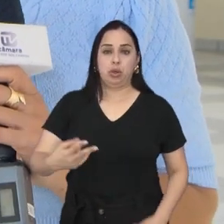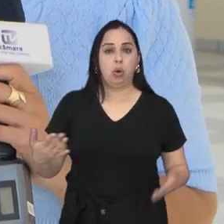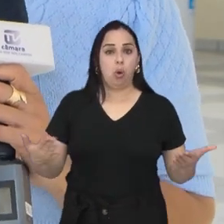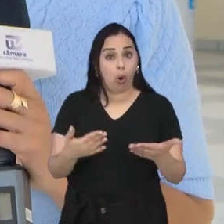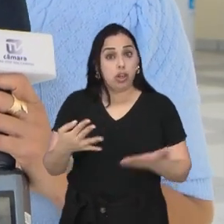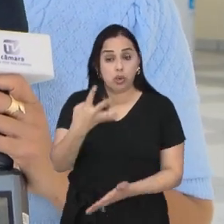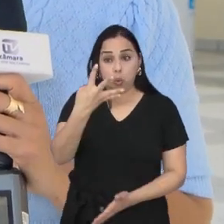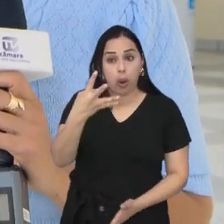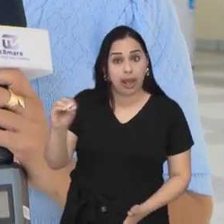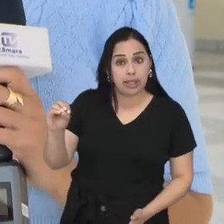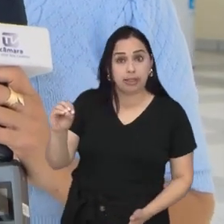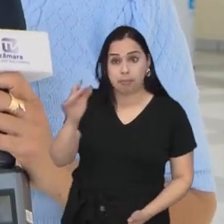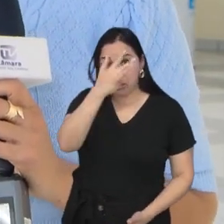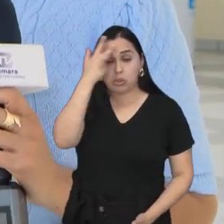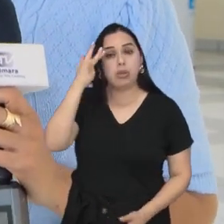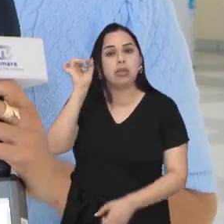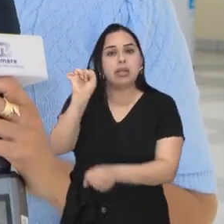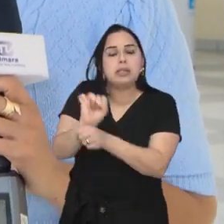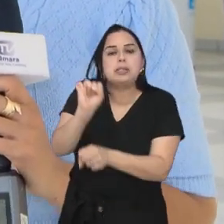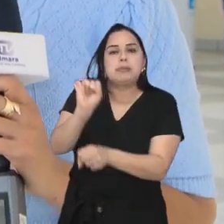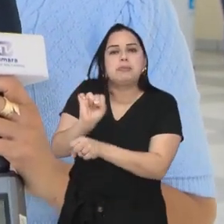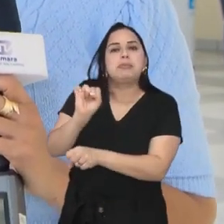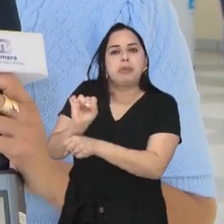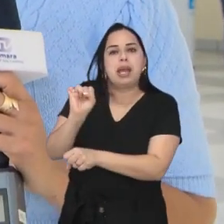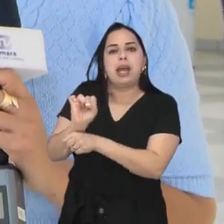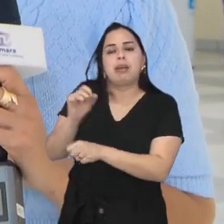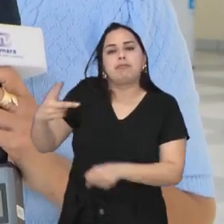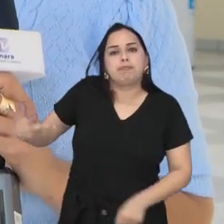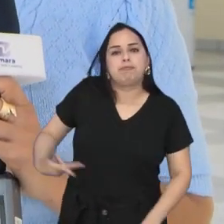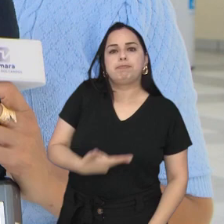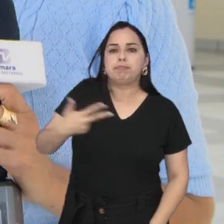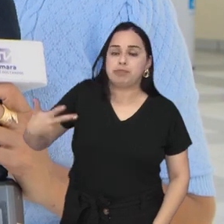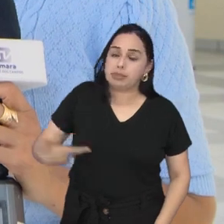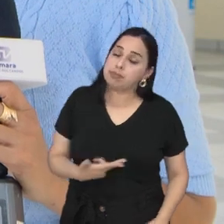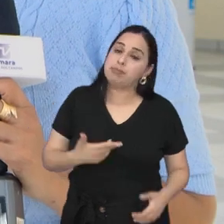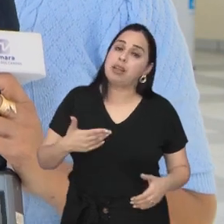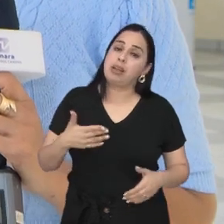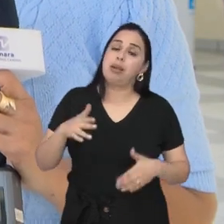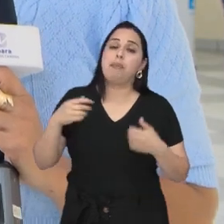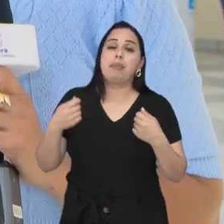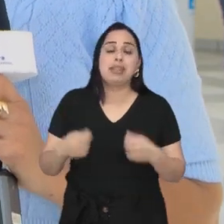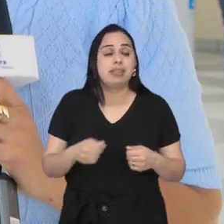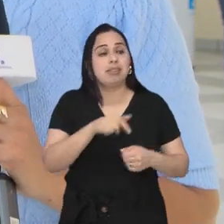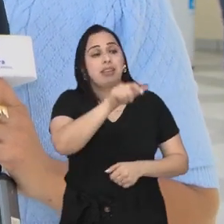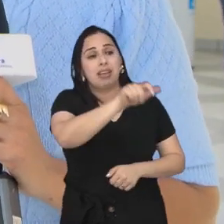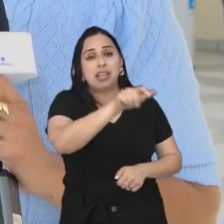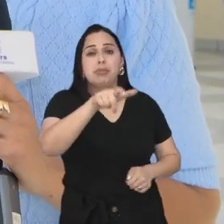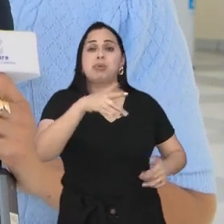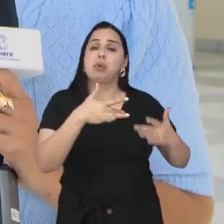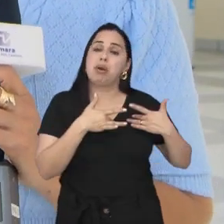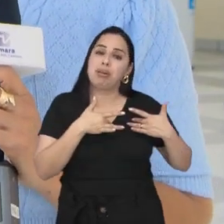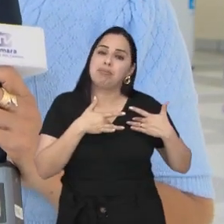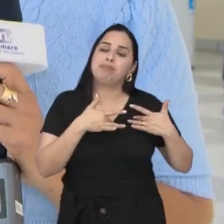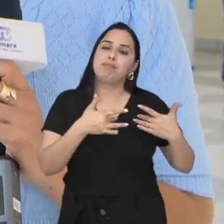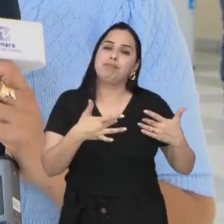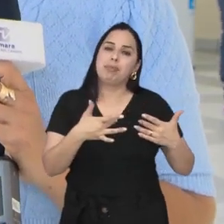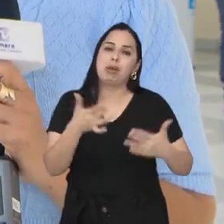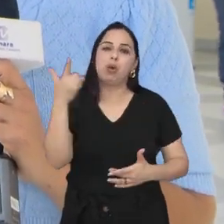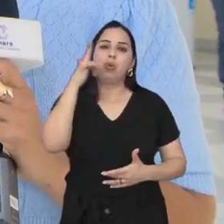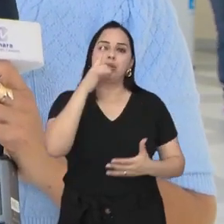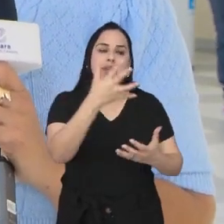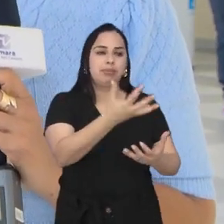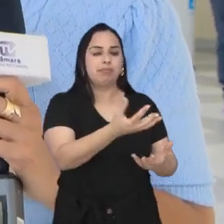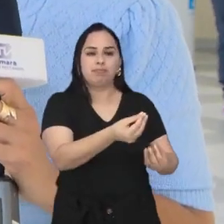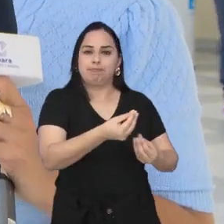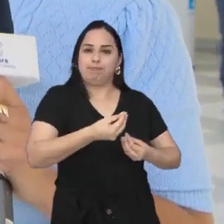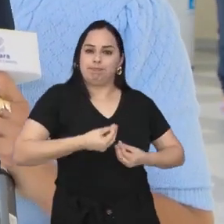Hoje, 40 pessoas aqui da região do Vale do Paraíba aguardam na fila e dependem da solidariedade